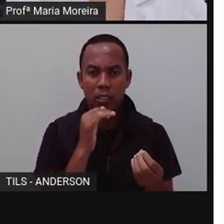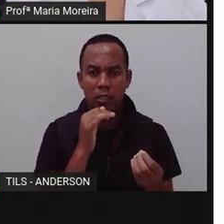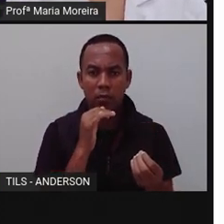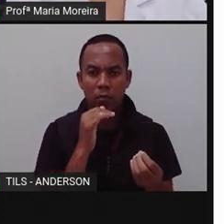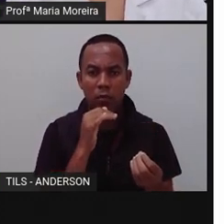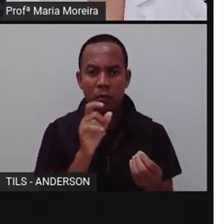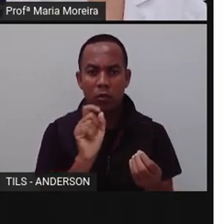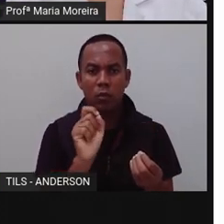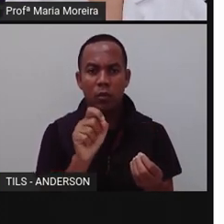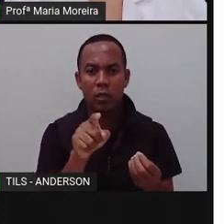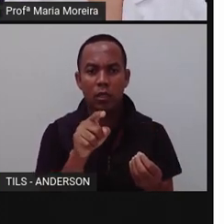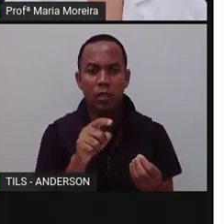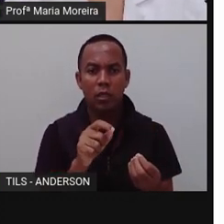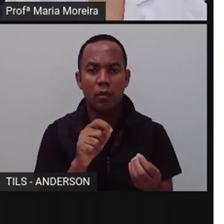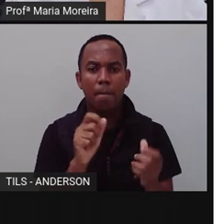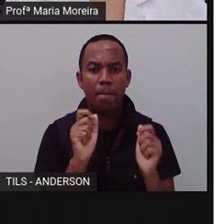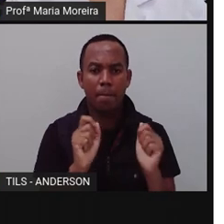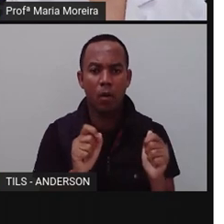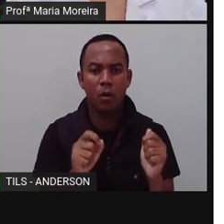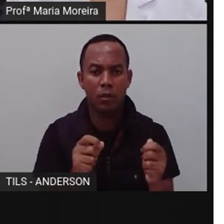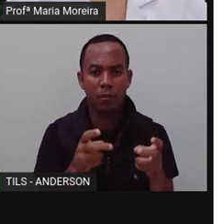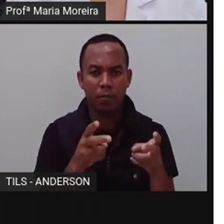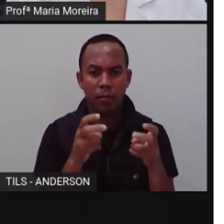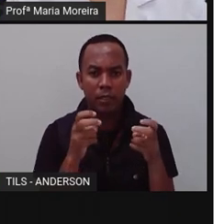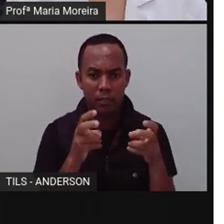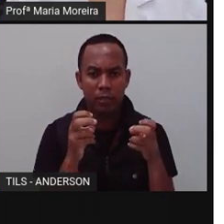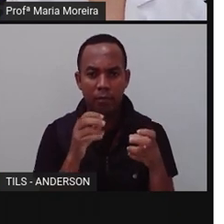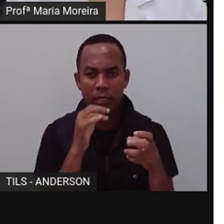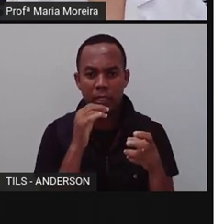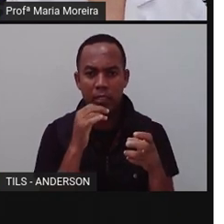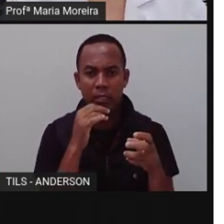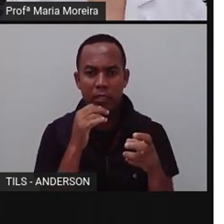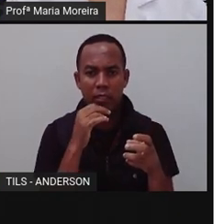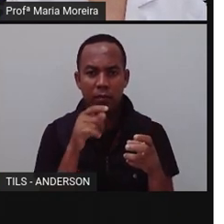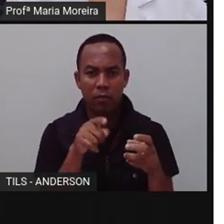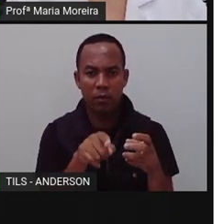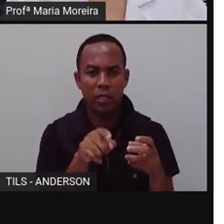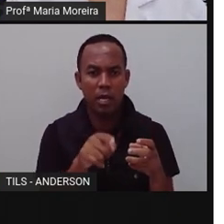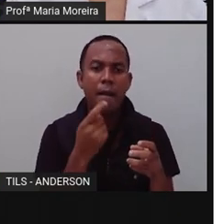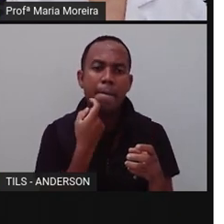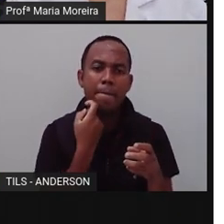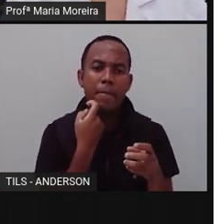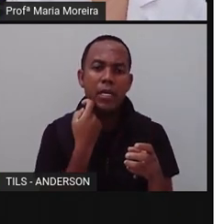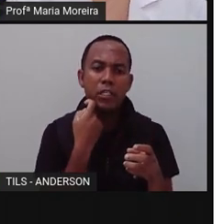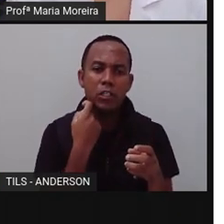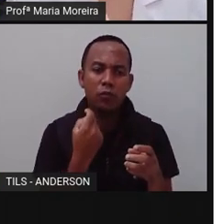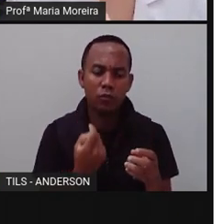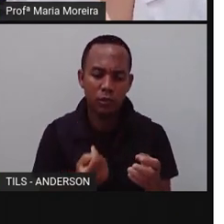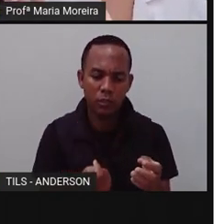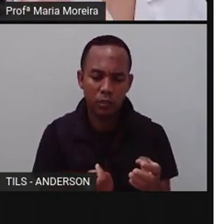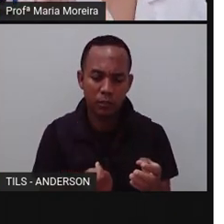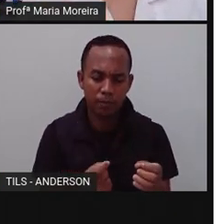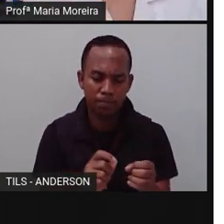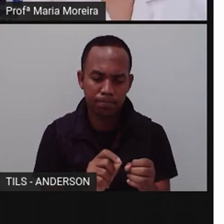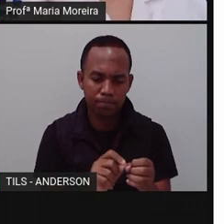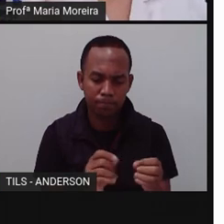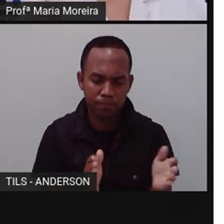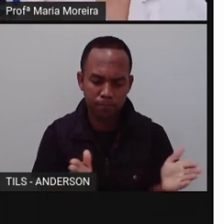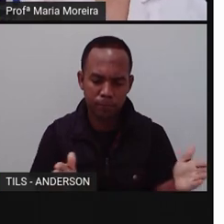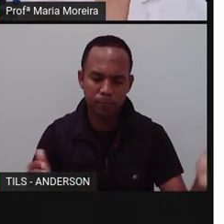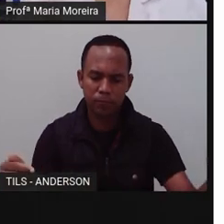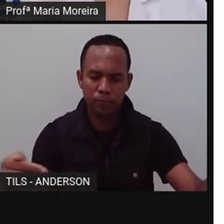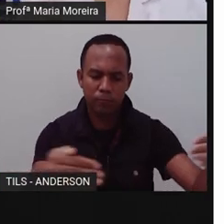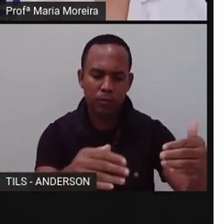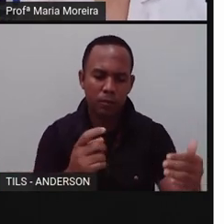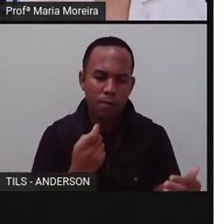né? De habitat artificial pode ser observado nos tanques de criação de peixe. Então, assim, aí na imagem tem esse